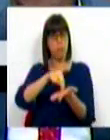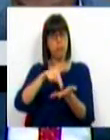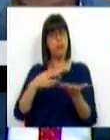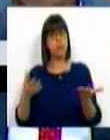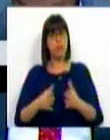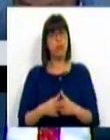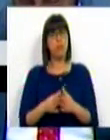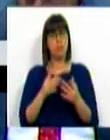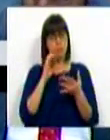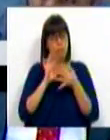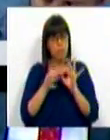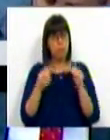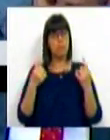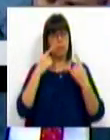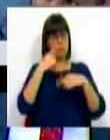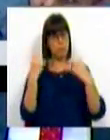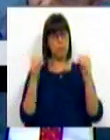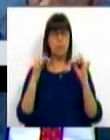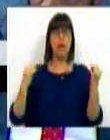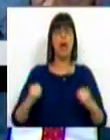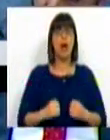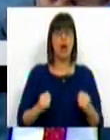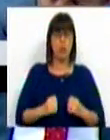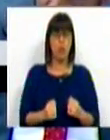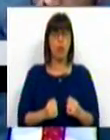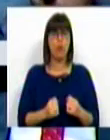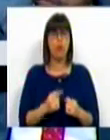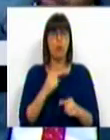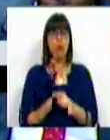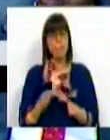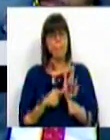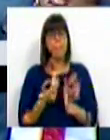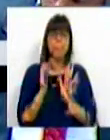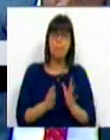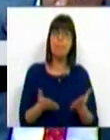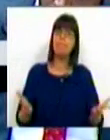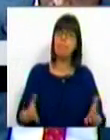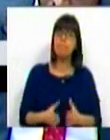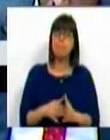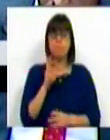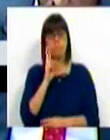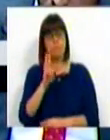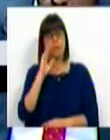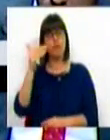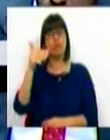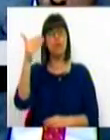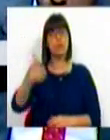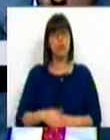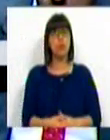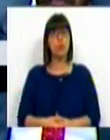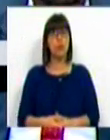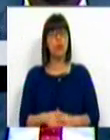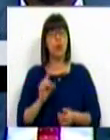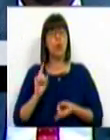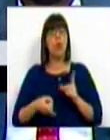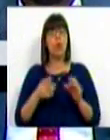diria, construtiva e manifestando o acordo relativamente a esta necessidade de olhar para o futuro. Olhar